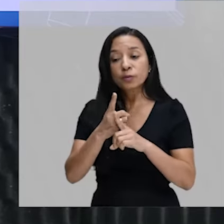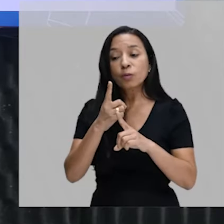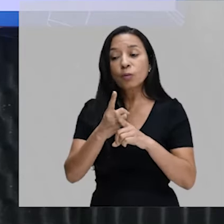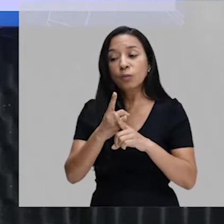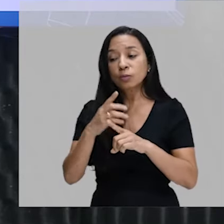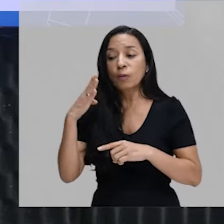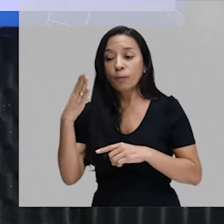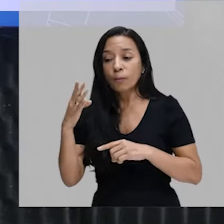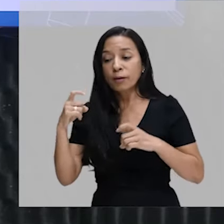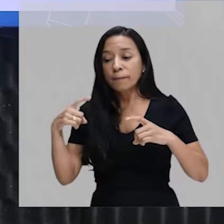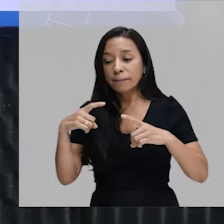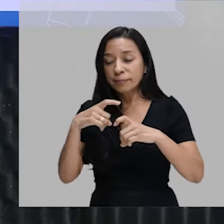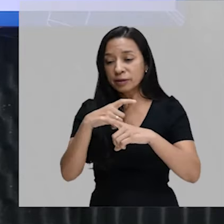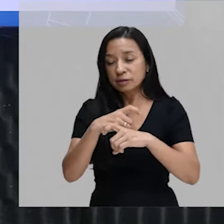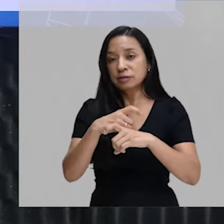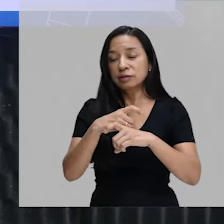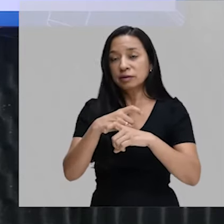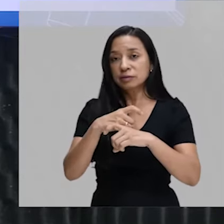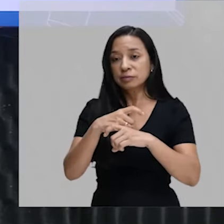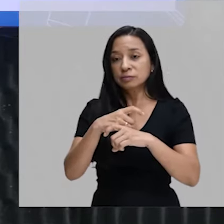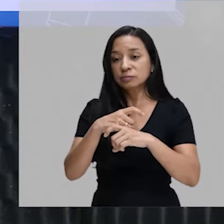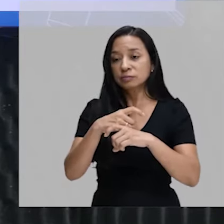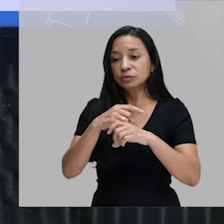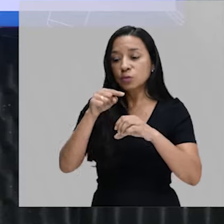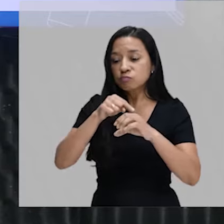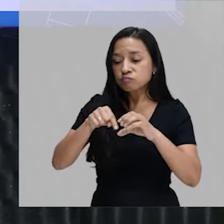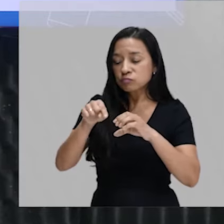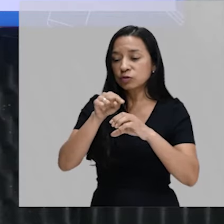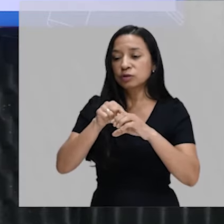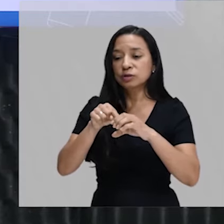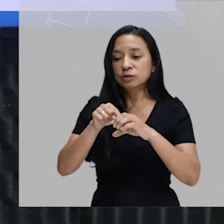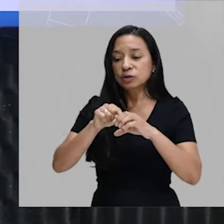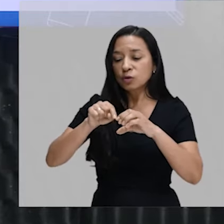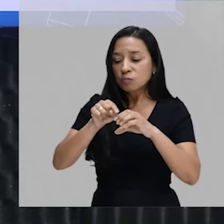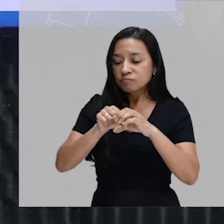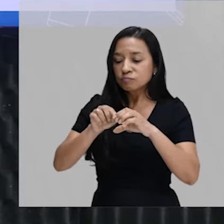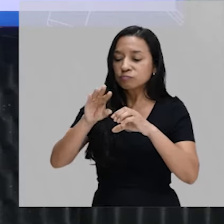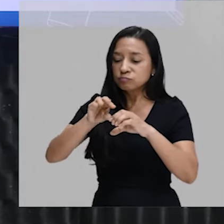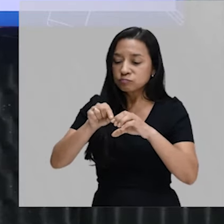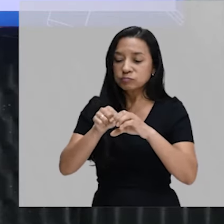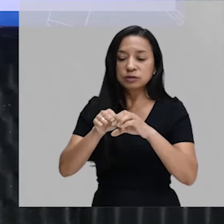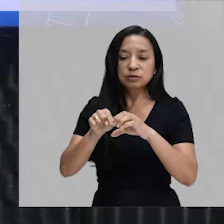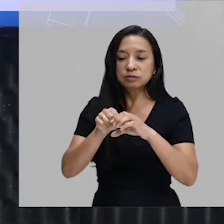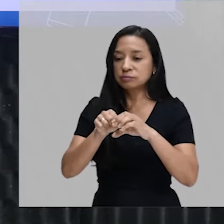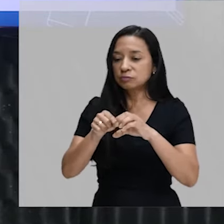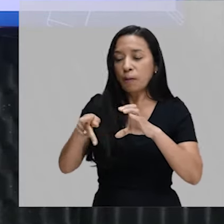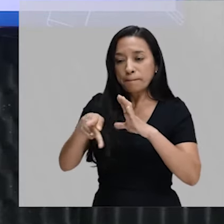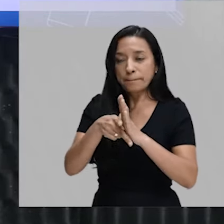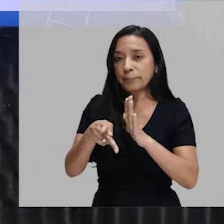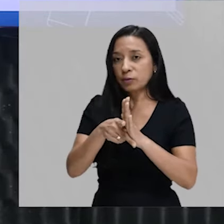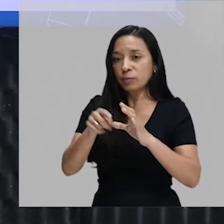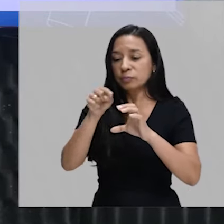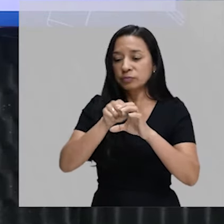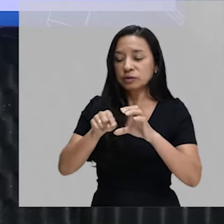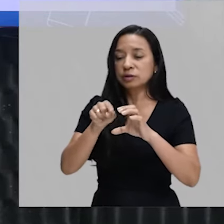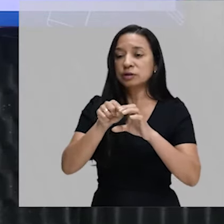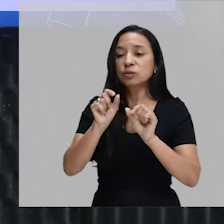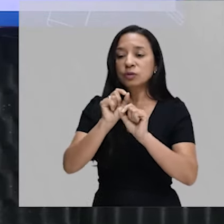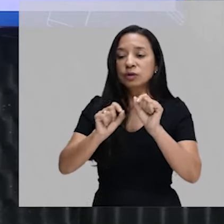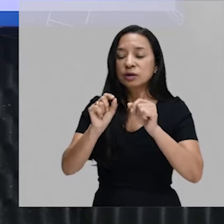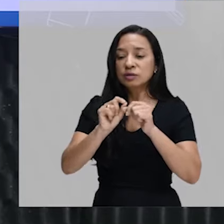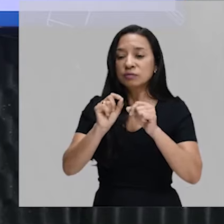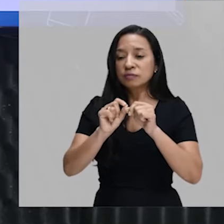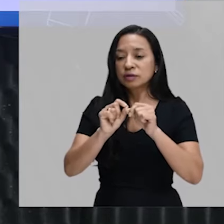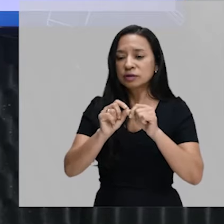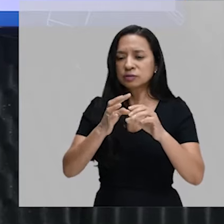bactéria, que é um micro-organismo que não faz parte do organismo, do corpo do indivíduo. Então, o que ela vai fazer?